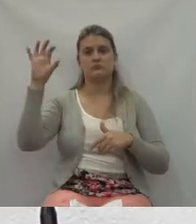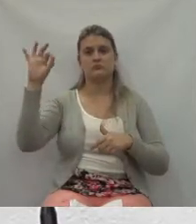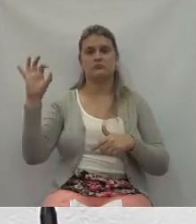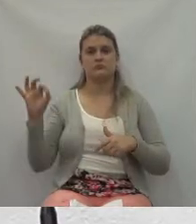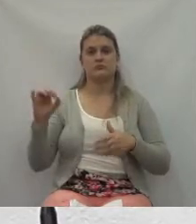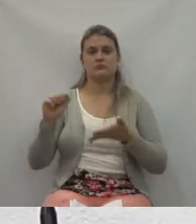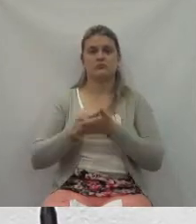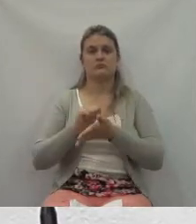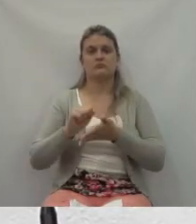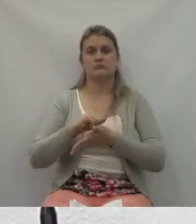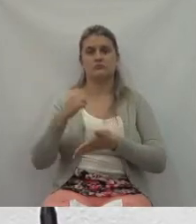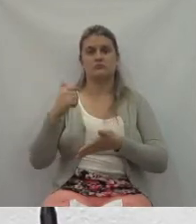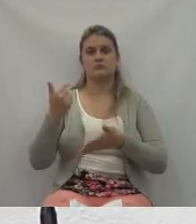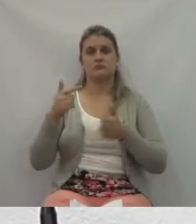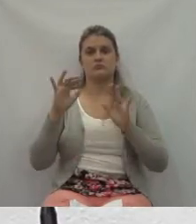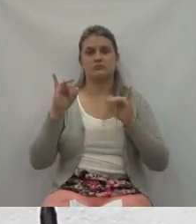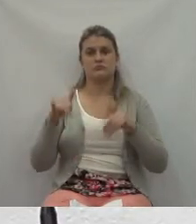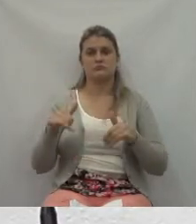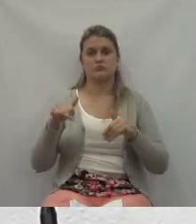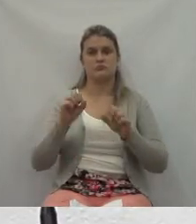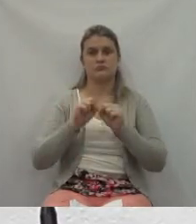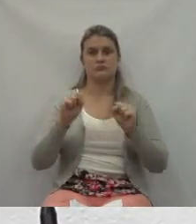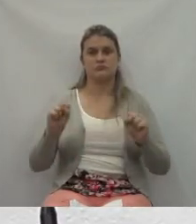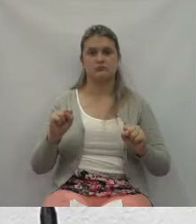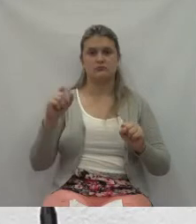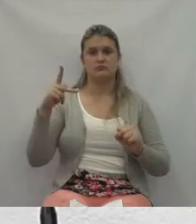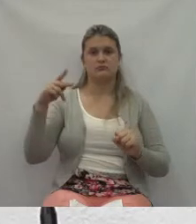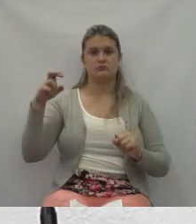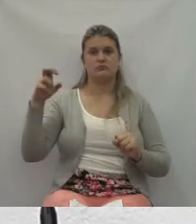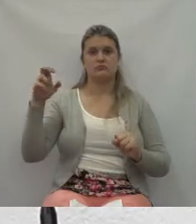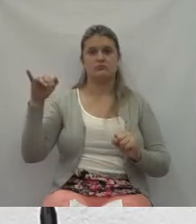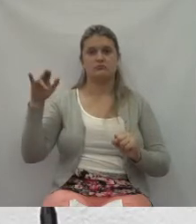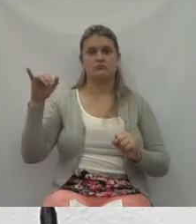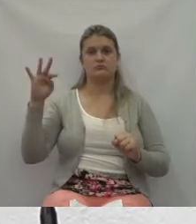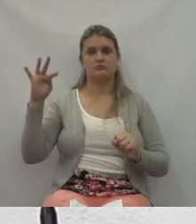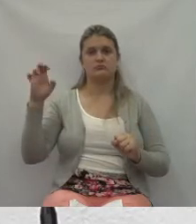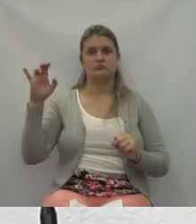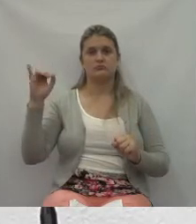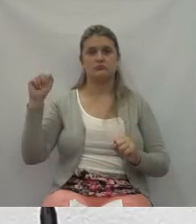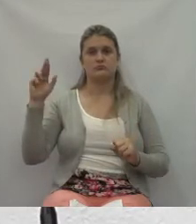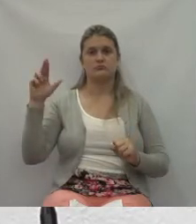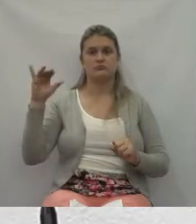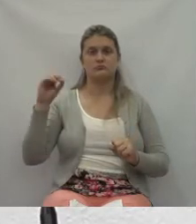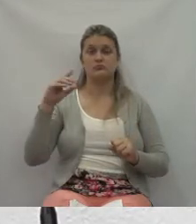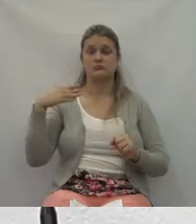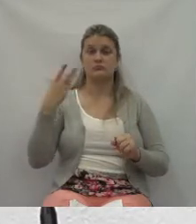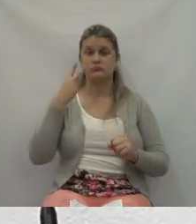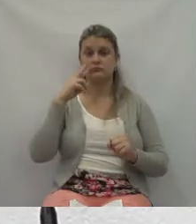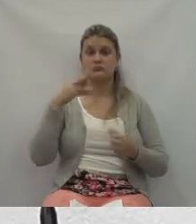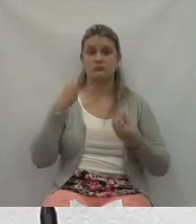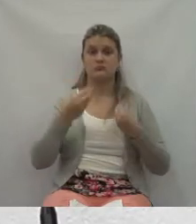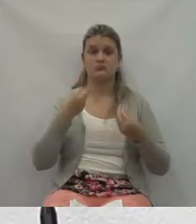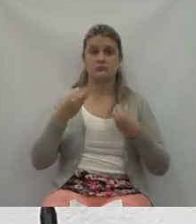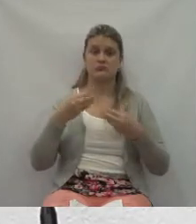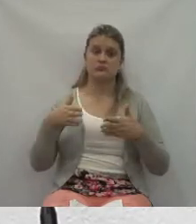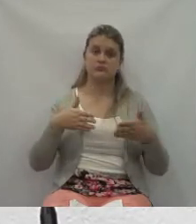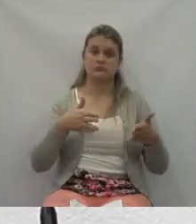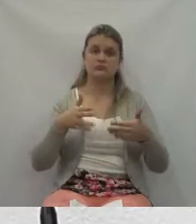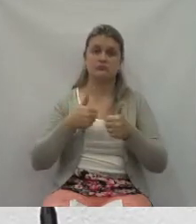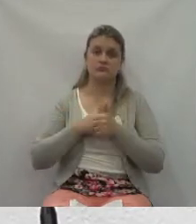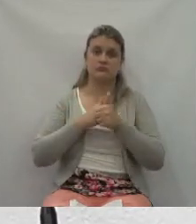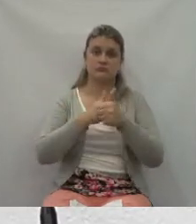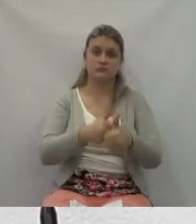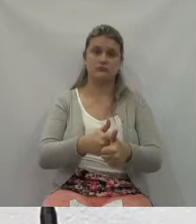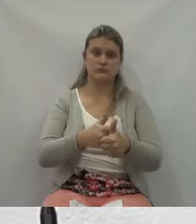penitenciário. Então, realmente, dessa forma e, nesse caminhar, mudanças são